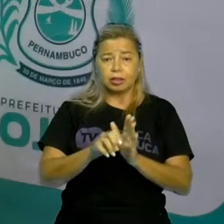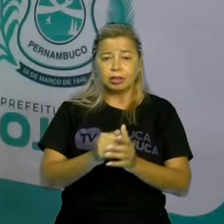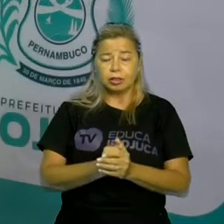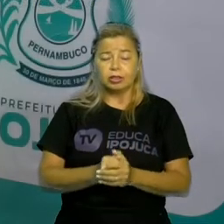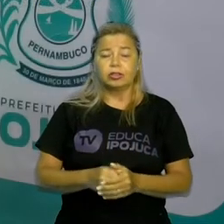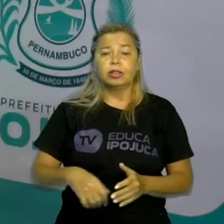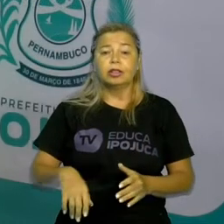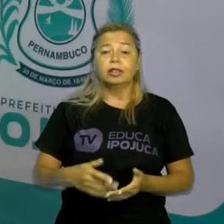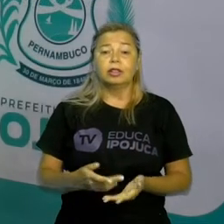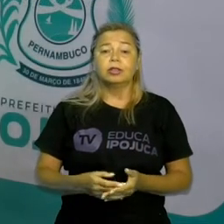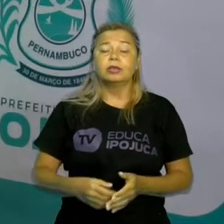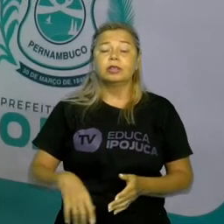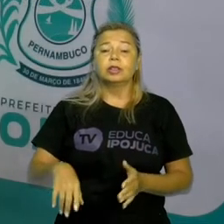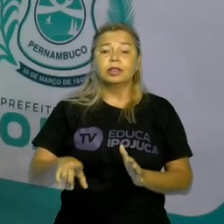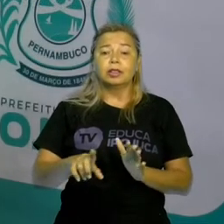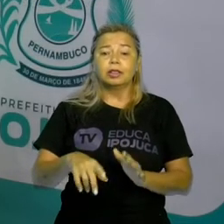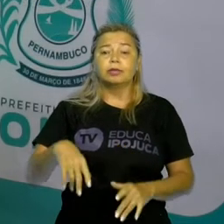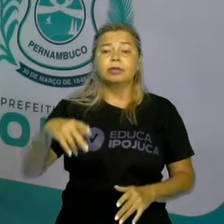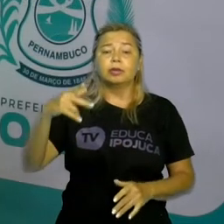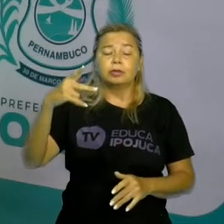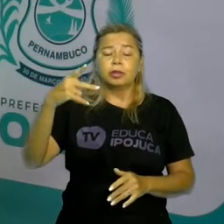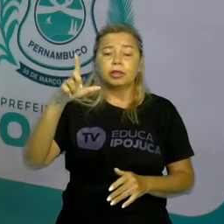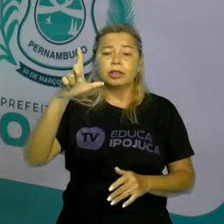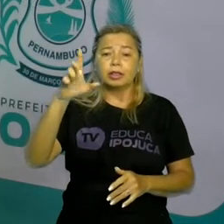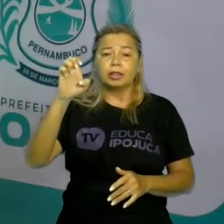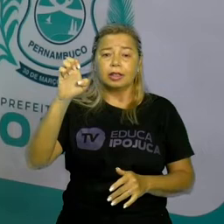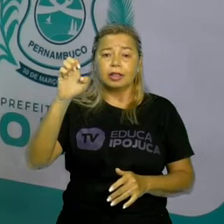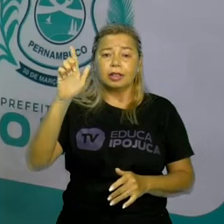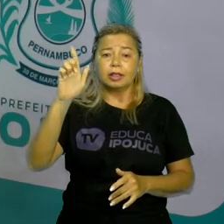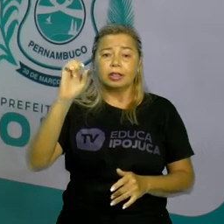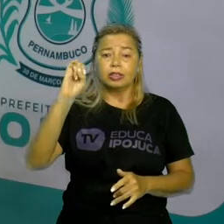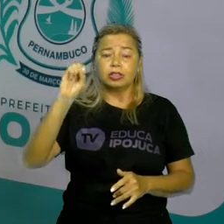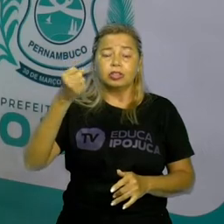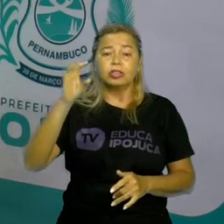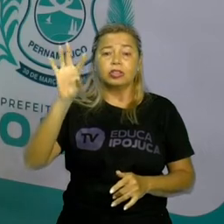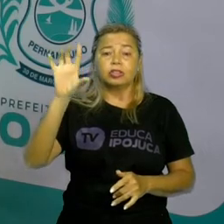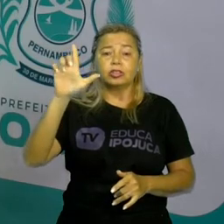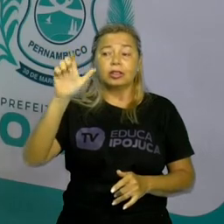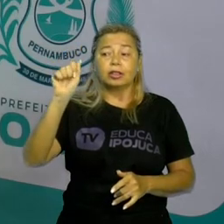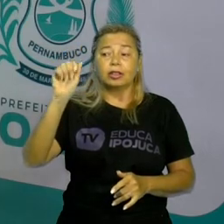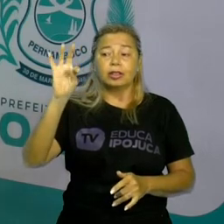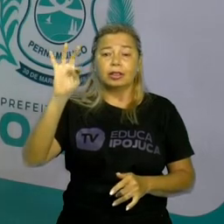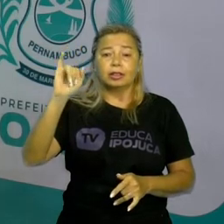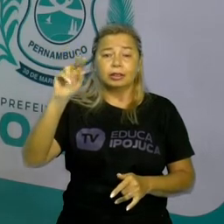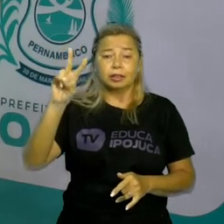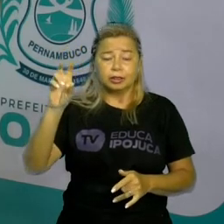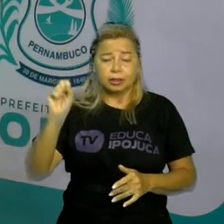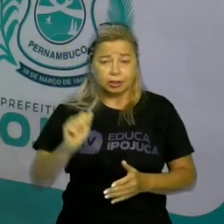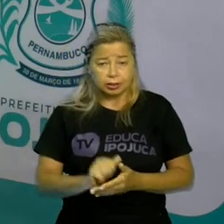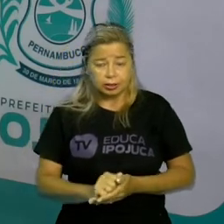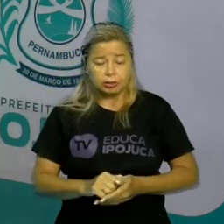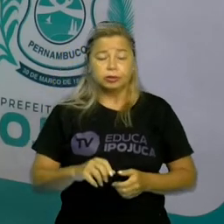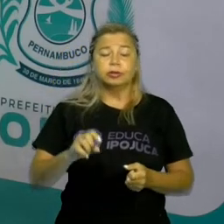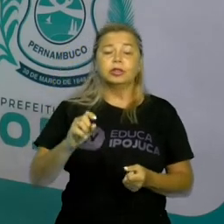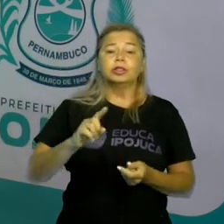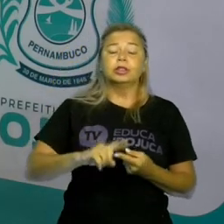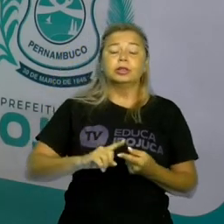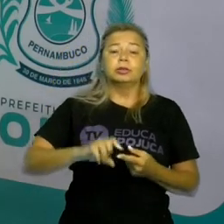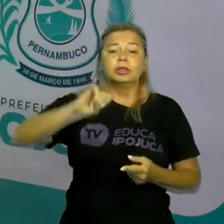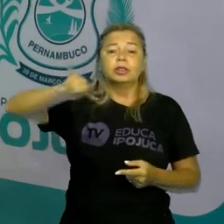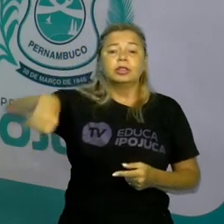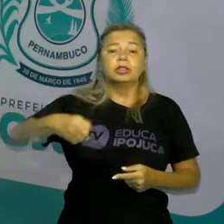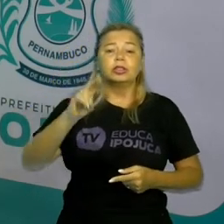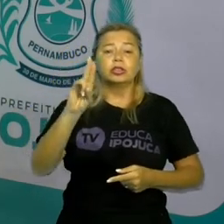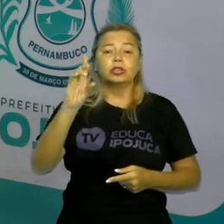legislativo, que cria as leis, o poder judiciário, que aplica as leis, e o